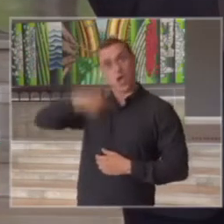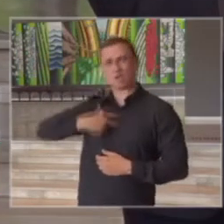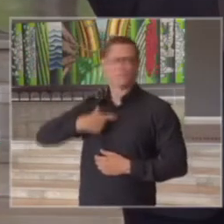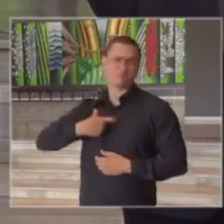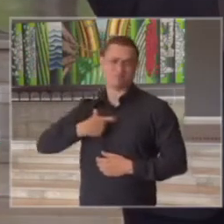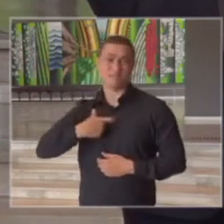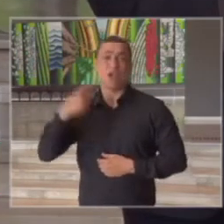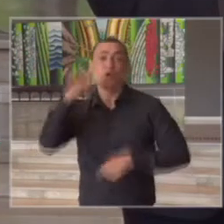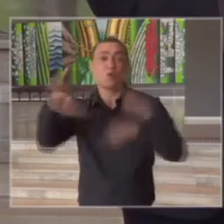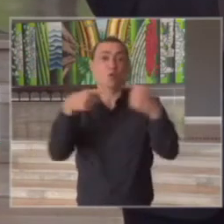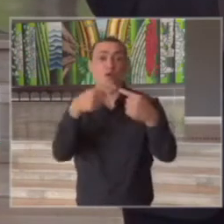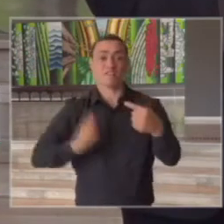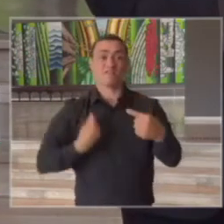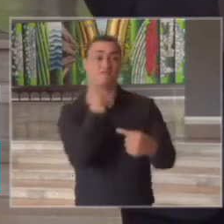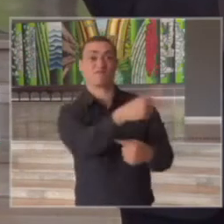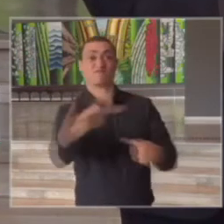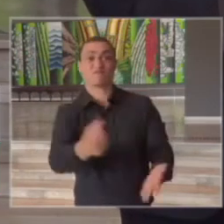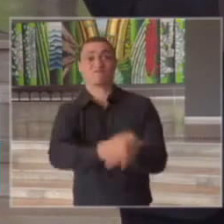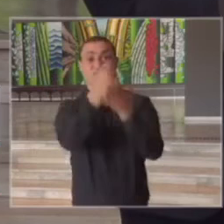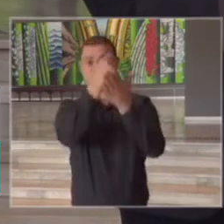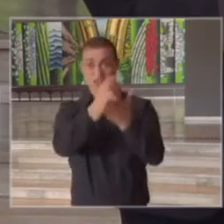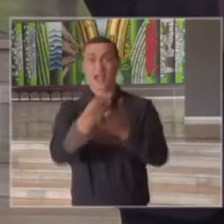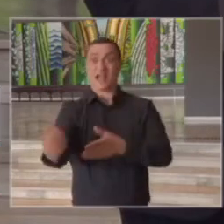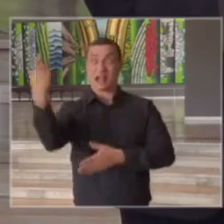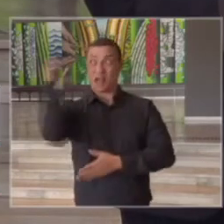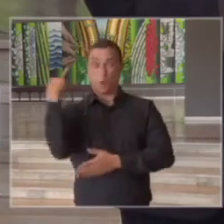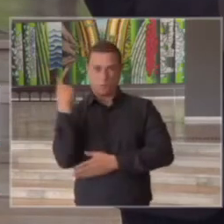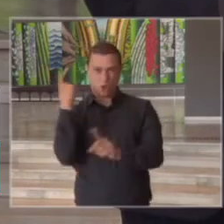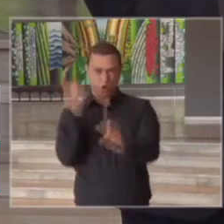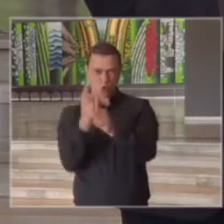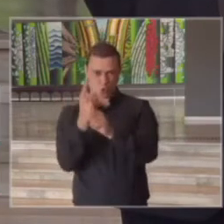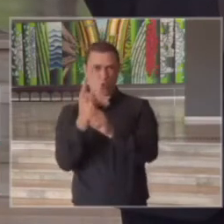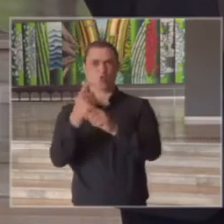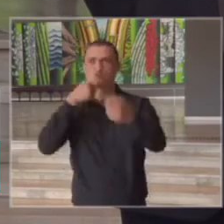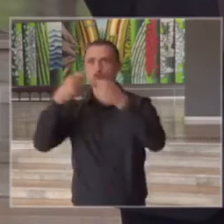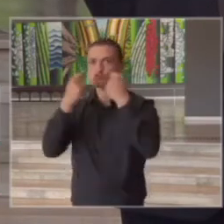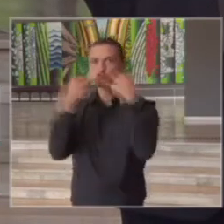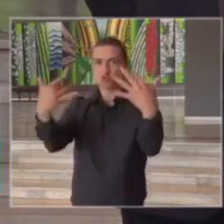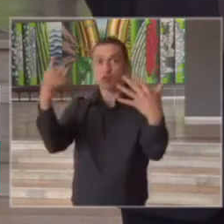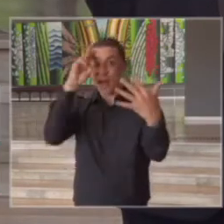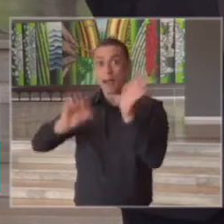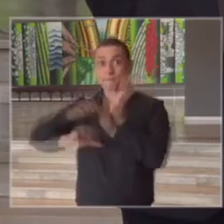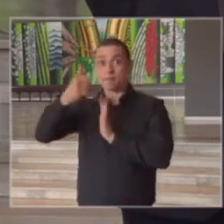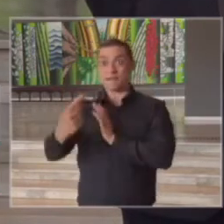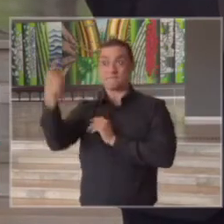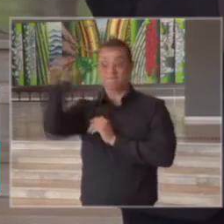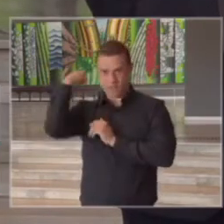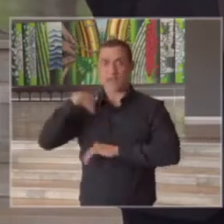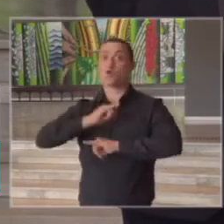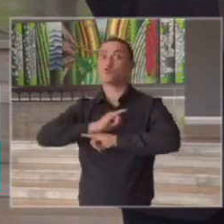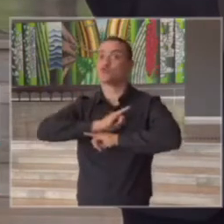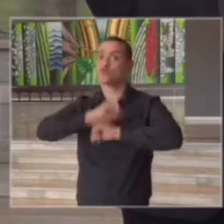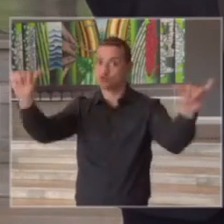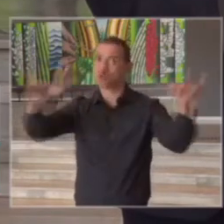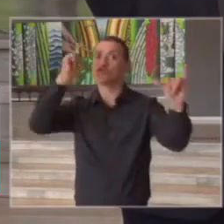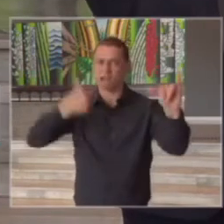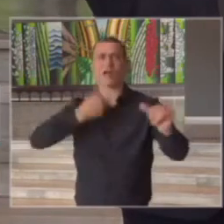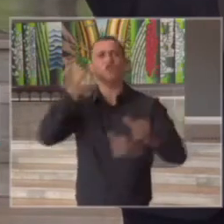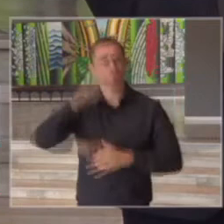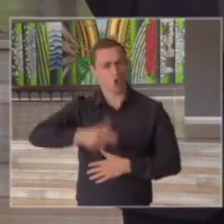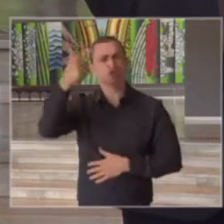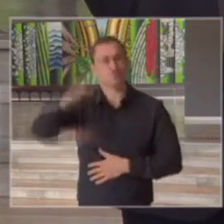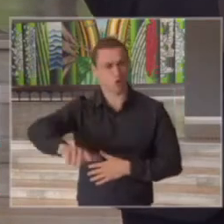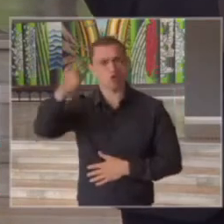salvar vidas desde o início desde o primeiro encontro com a imprensa aqui no Palácio dos Bandeirantes eu disse reafirmei e continuo